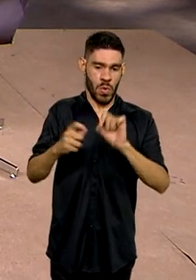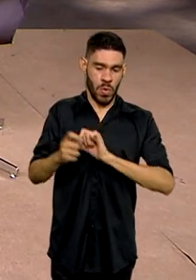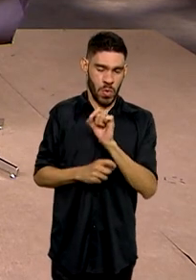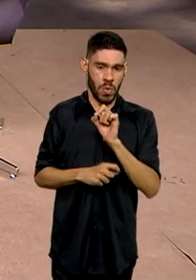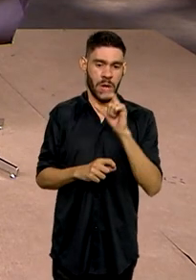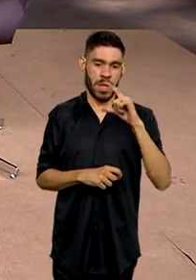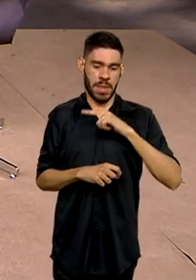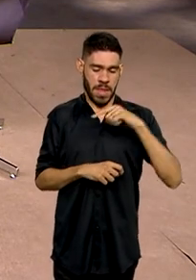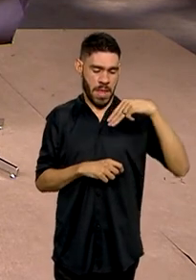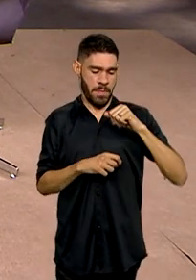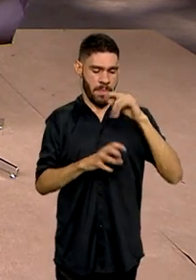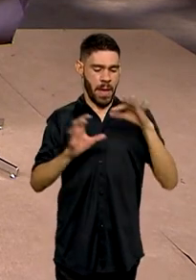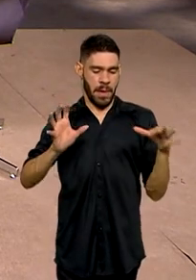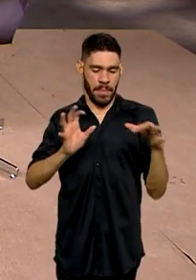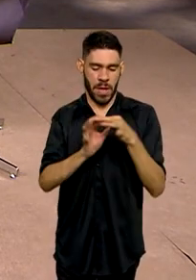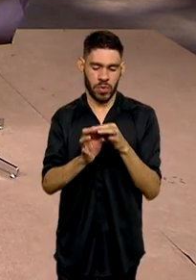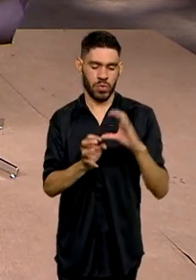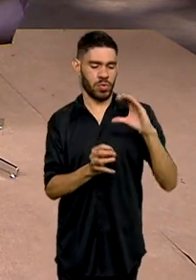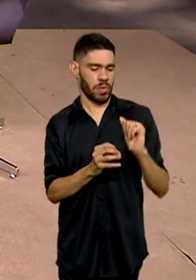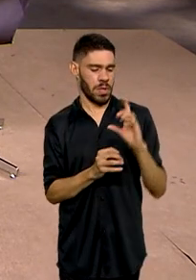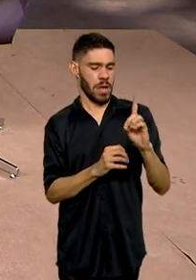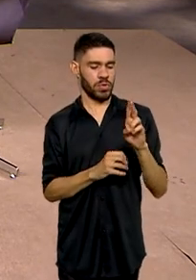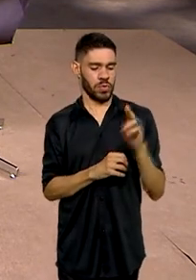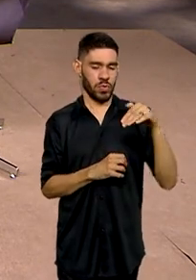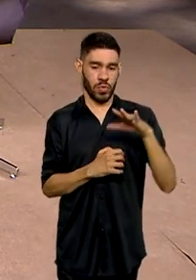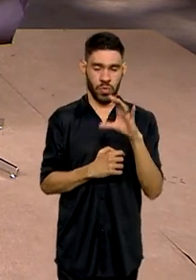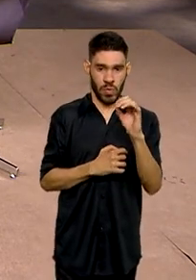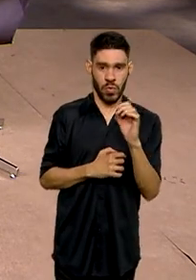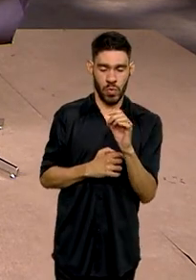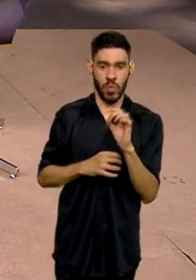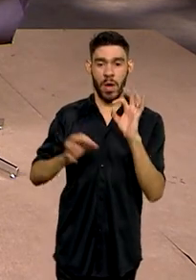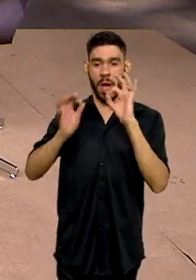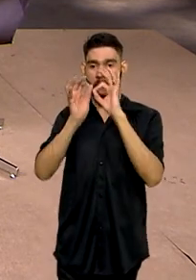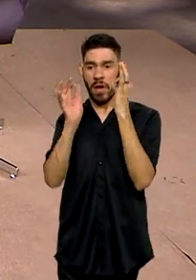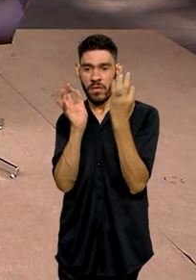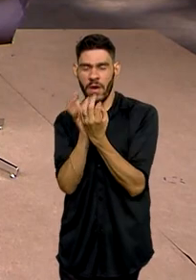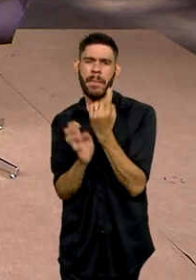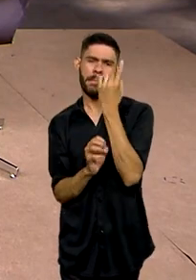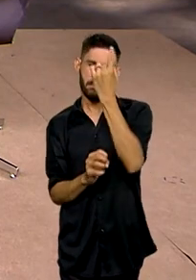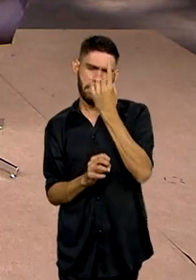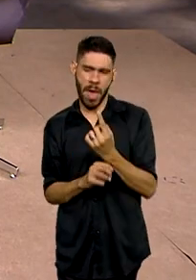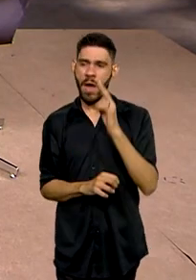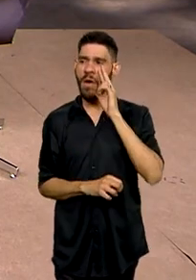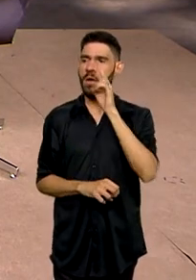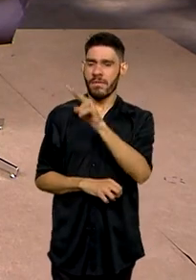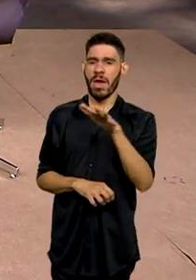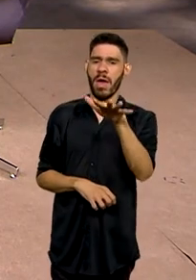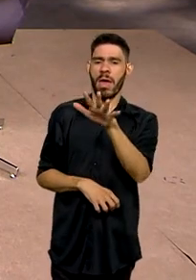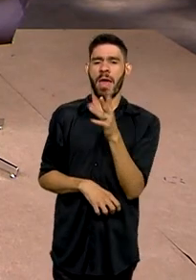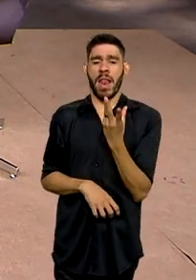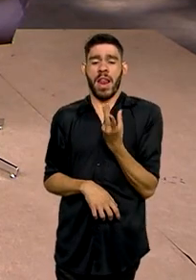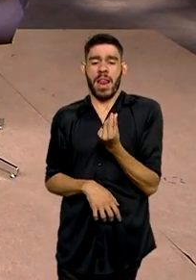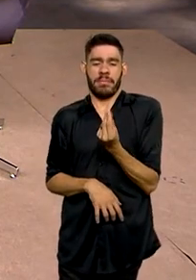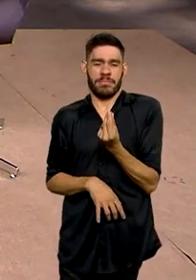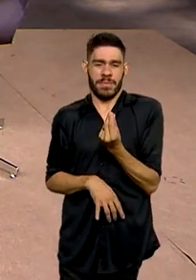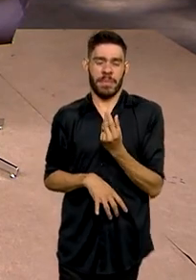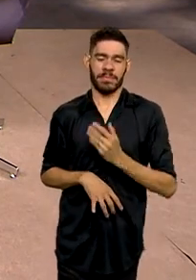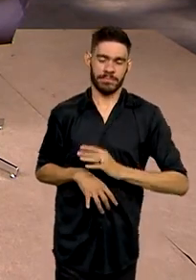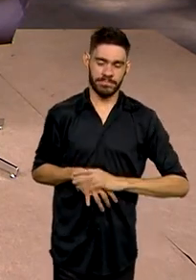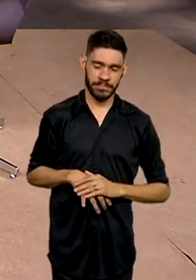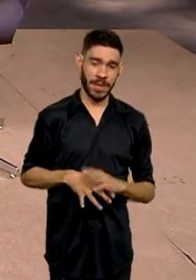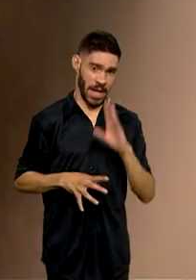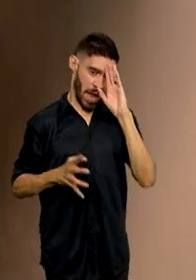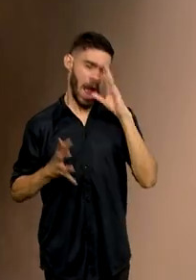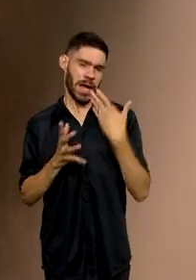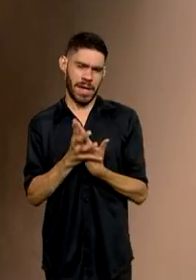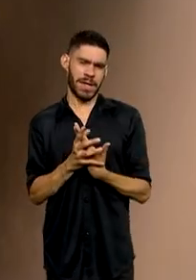mapa integrado com o cadastro único, e aí, em cada família. Dá certo olhar na particularidade. Então, eu acredito